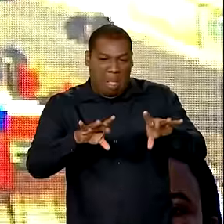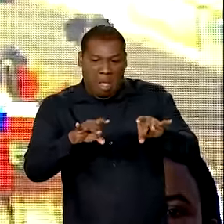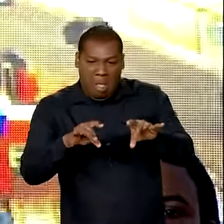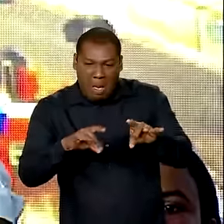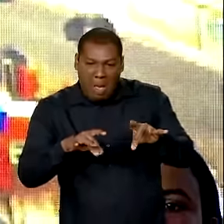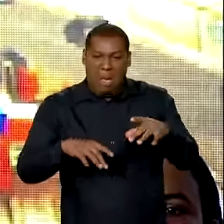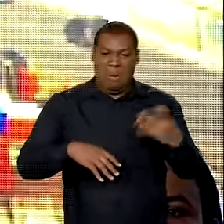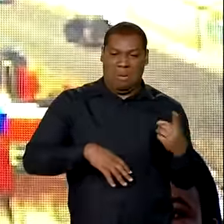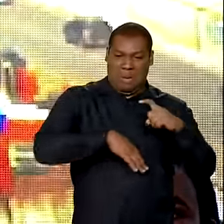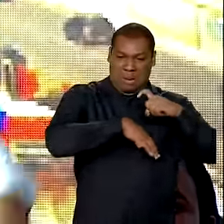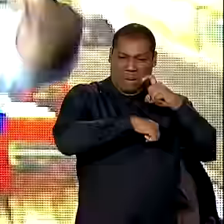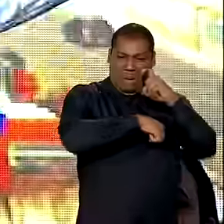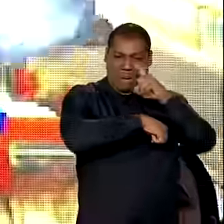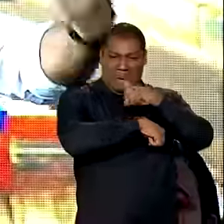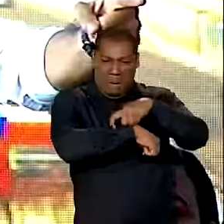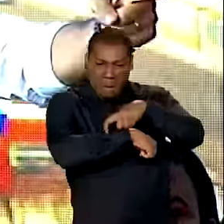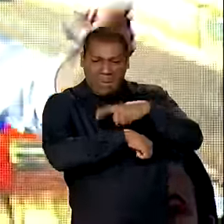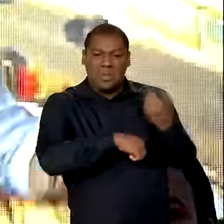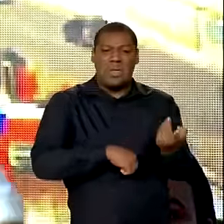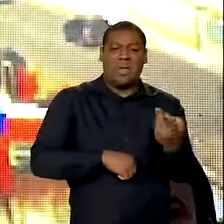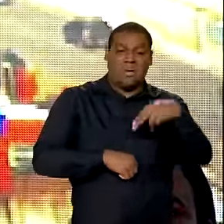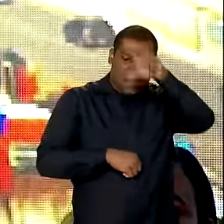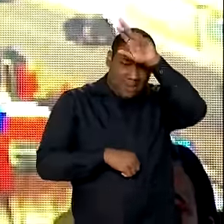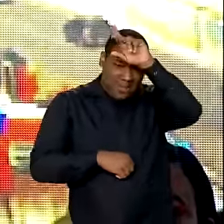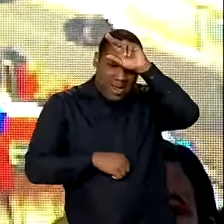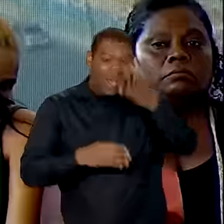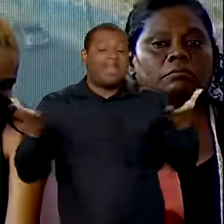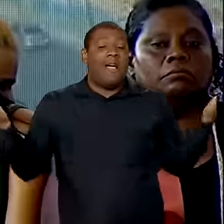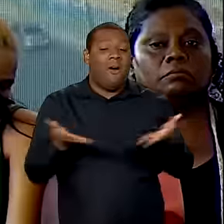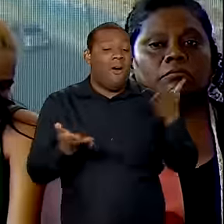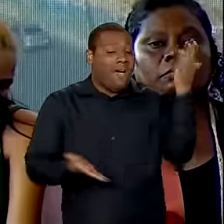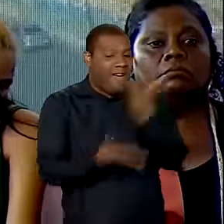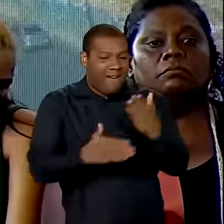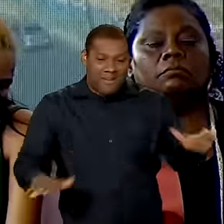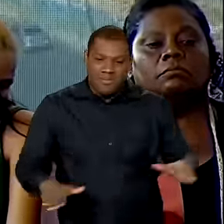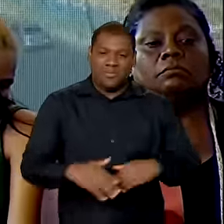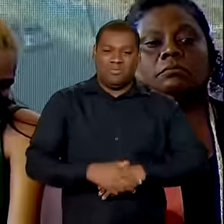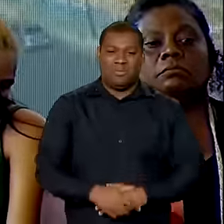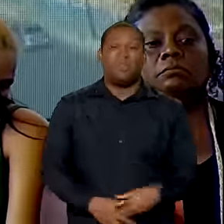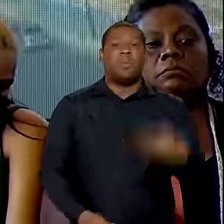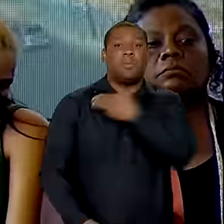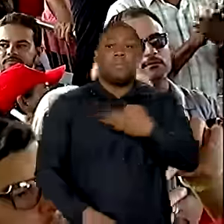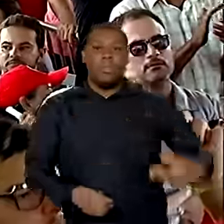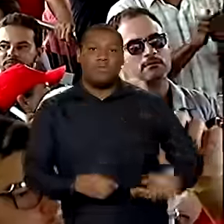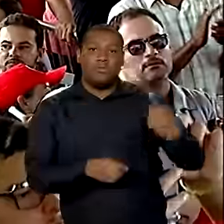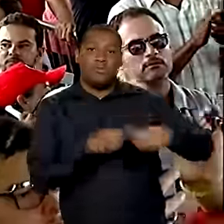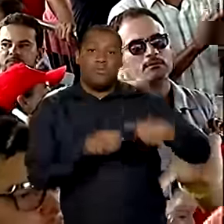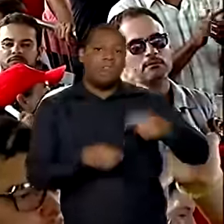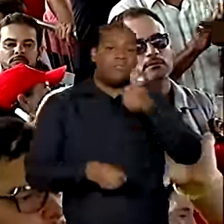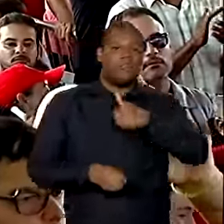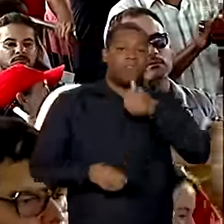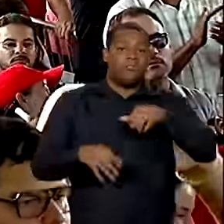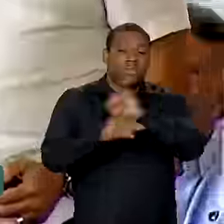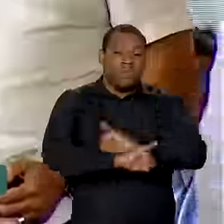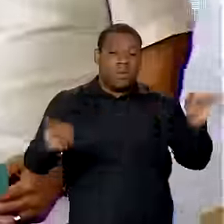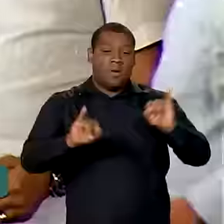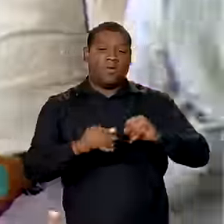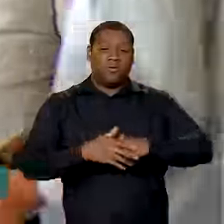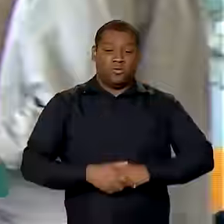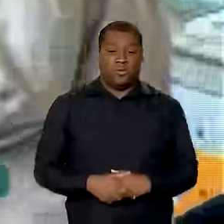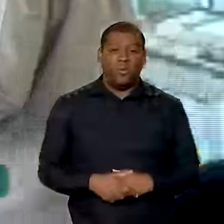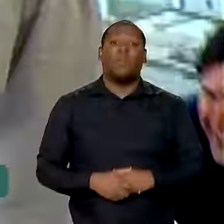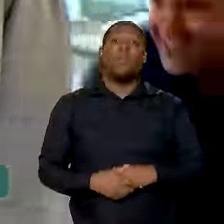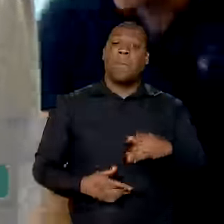escorpião e a barata. E esse tempo acabou. De acordo com o ministro das cidades, as unidades restantes vão ser